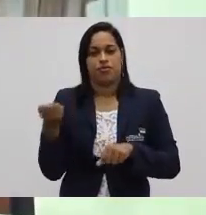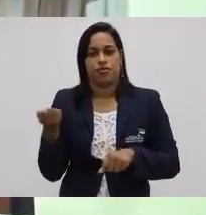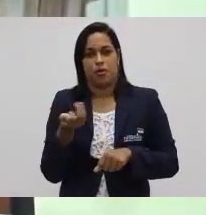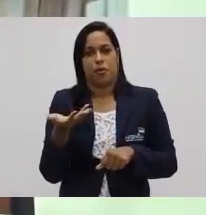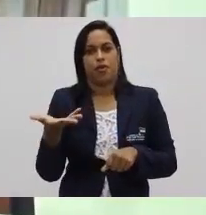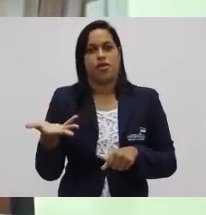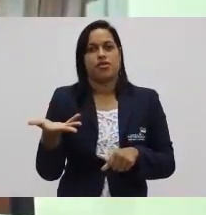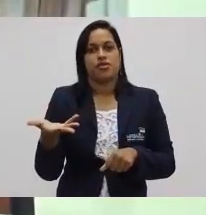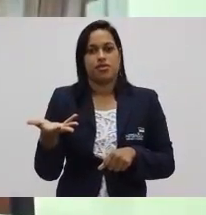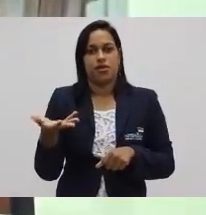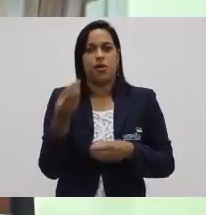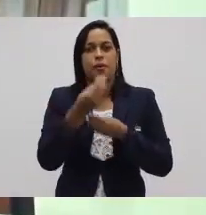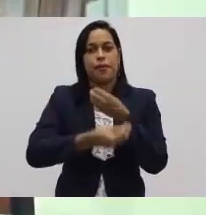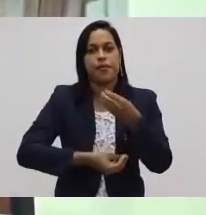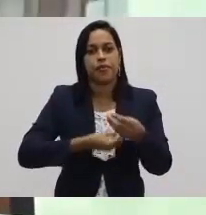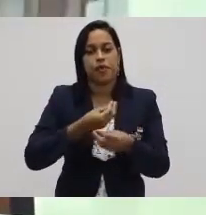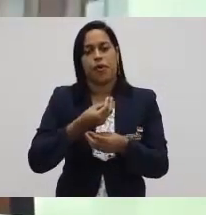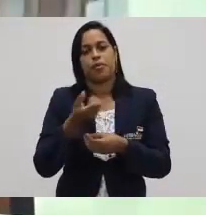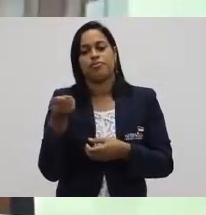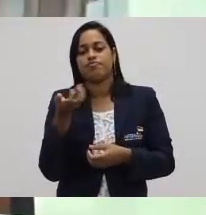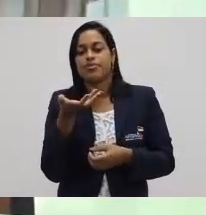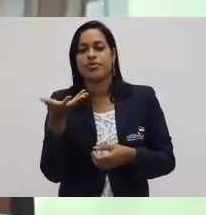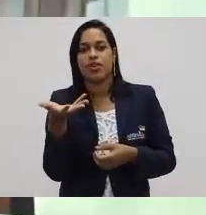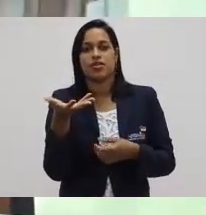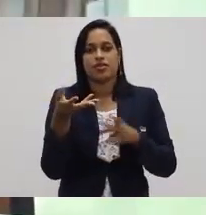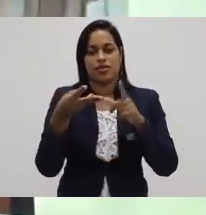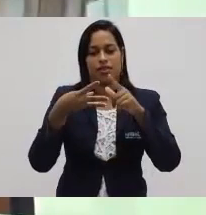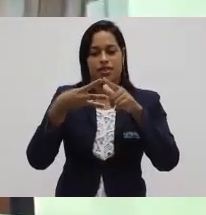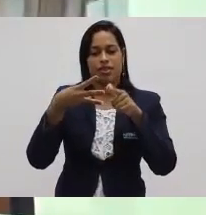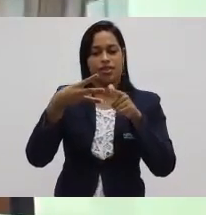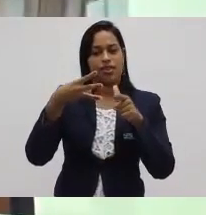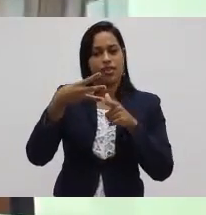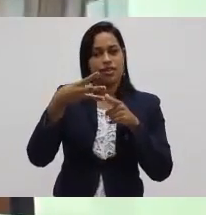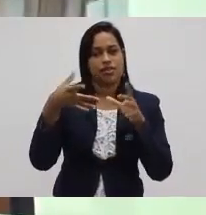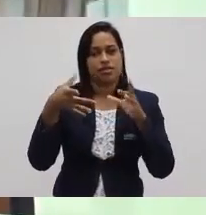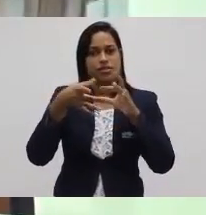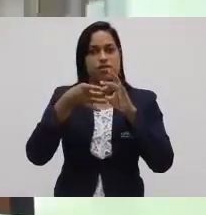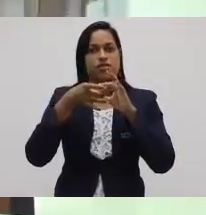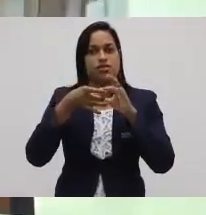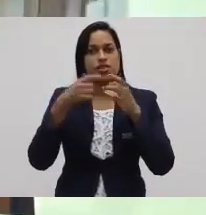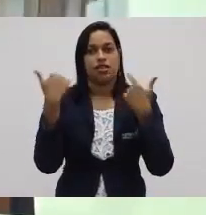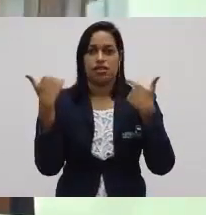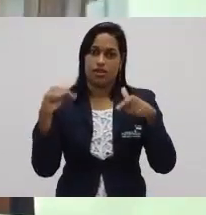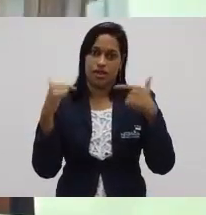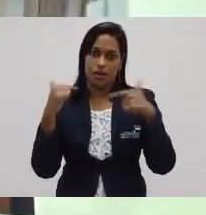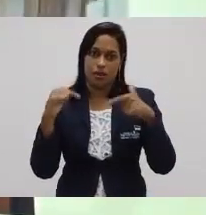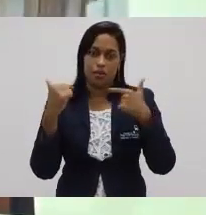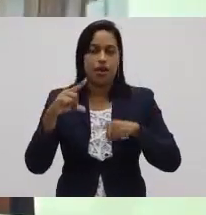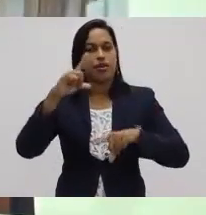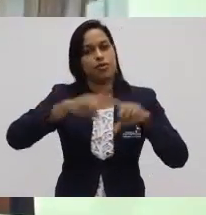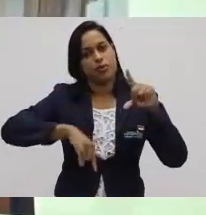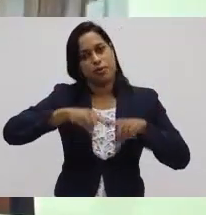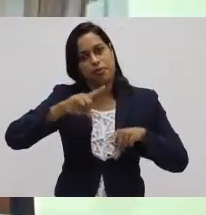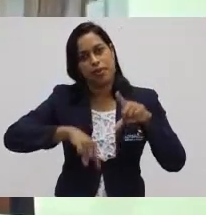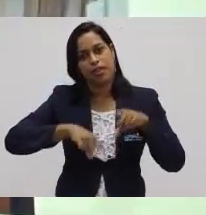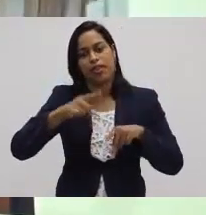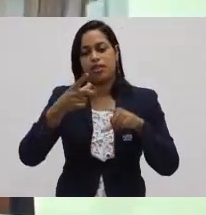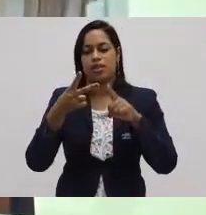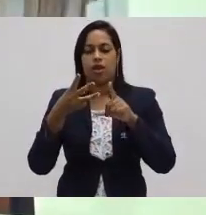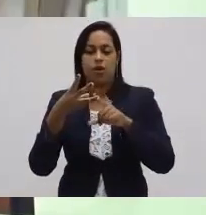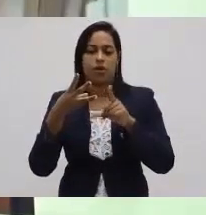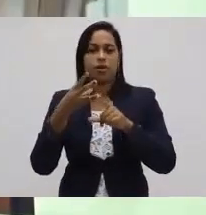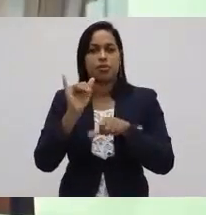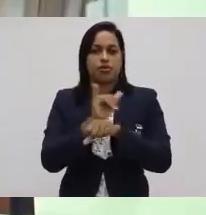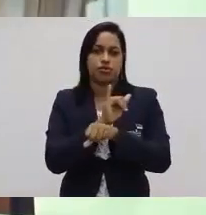O processo de produção, pessoal, compõe-se de três elementos associados. Trabalho, matéria-prima e instrumentos de